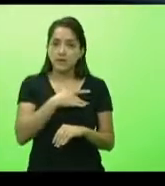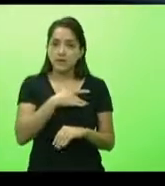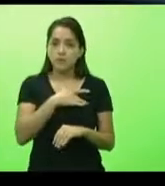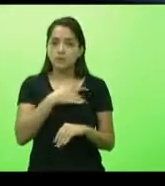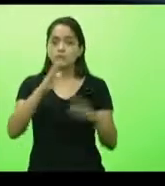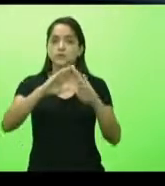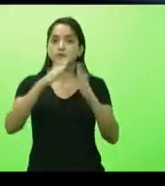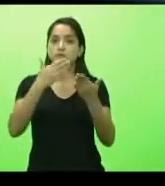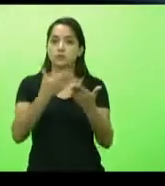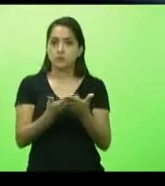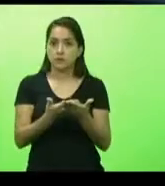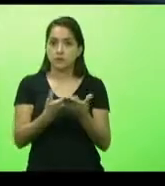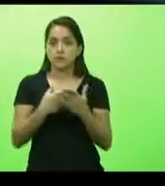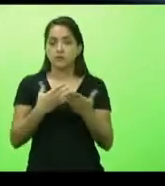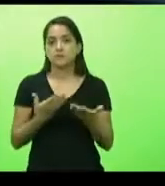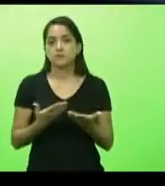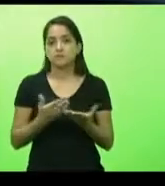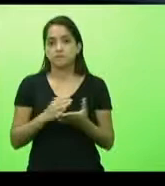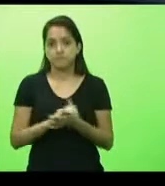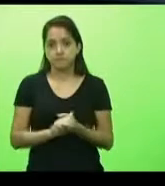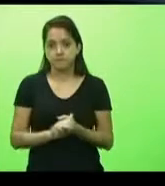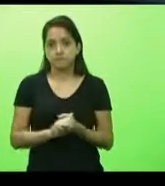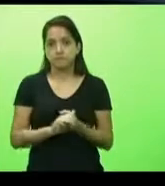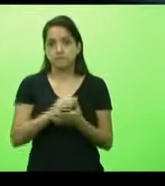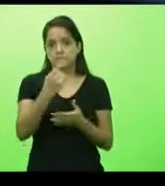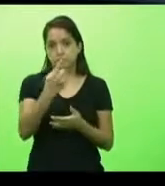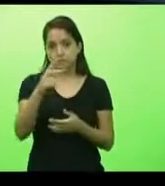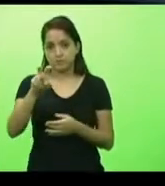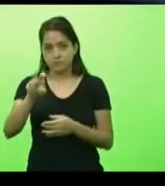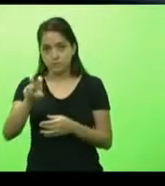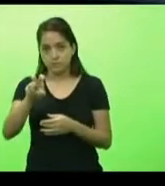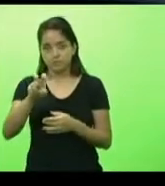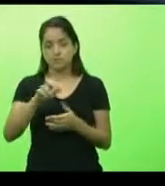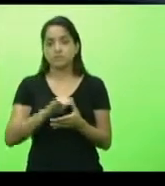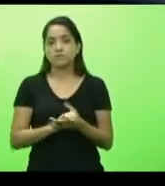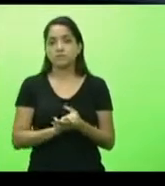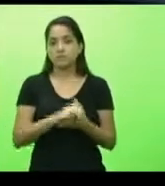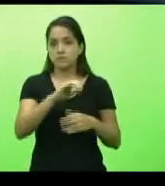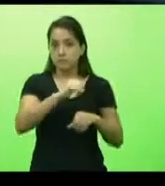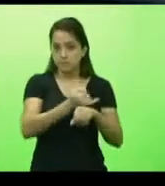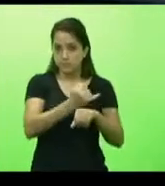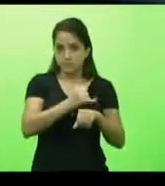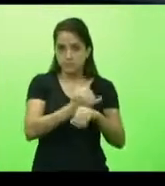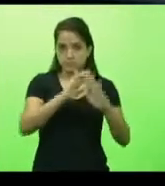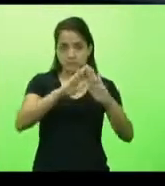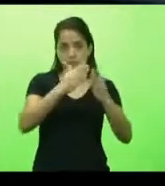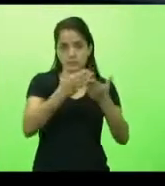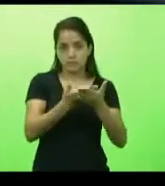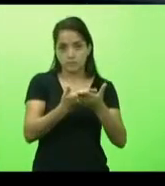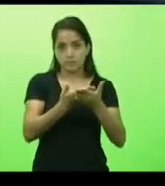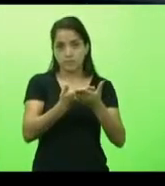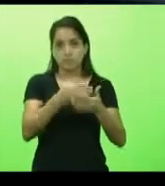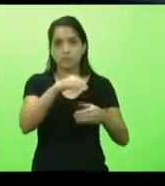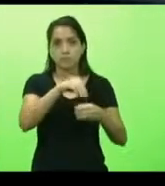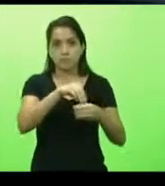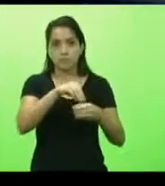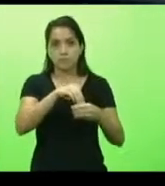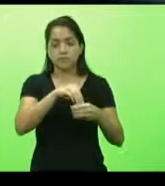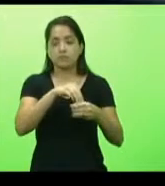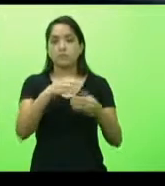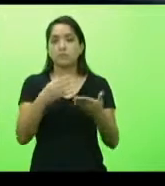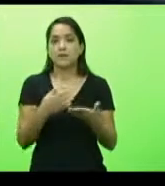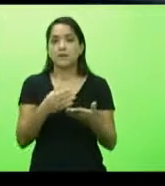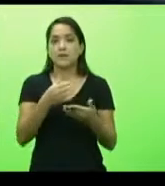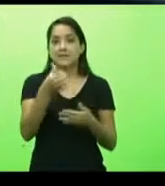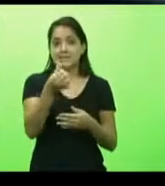escolas, tudo junto. Décimo quinto, em Joinville, na Escola Municipal Ana Maria Harger, seis